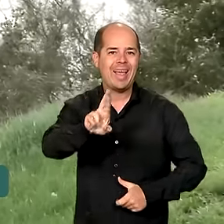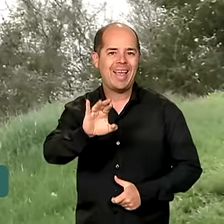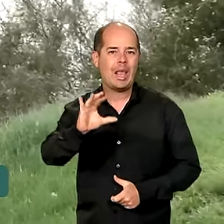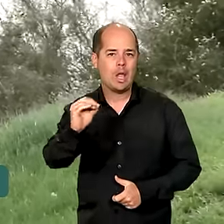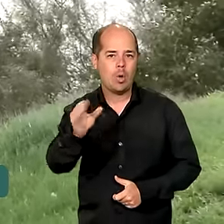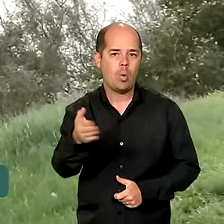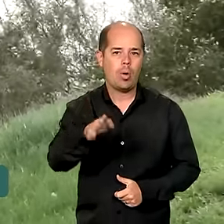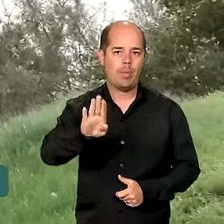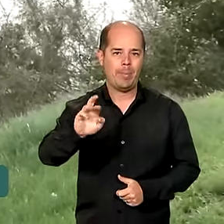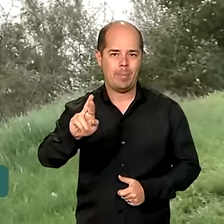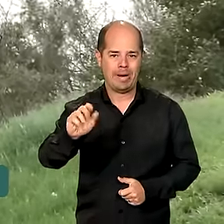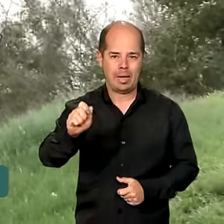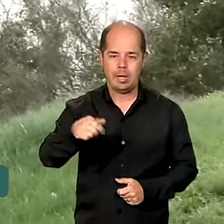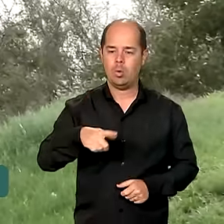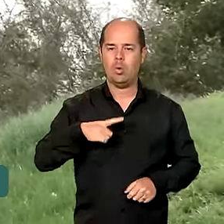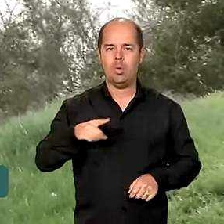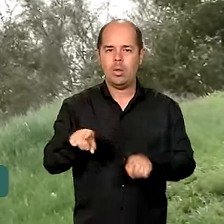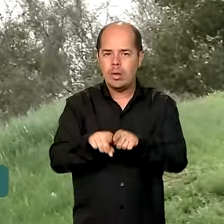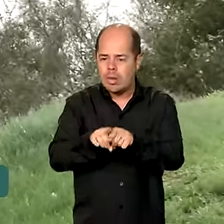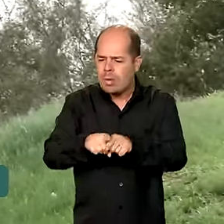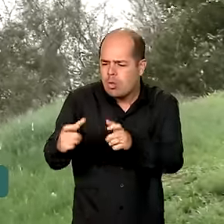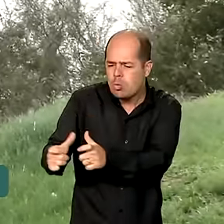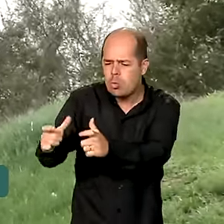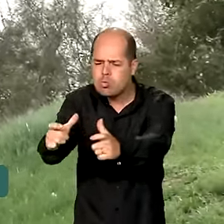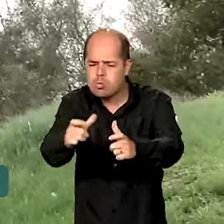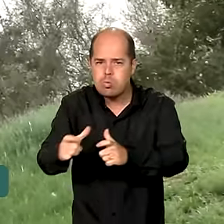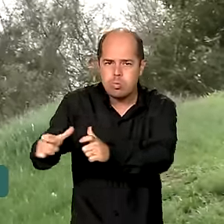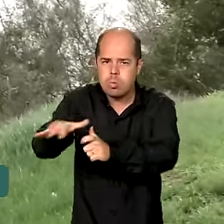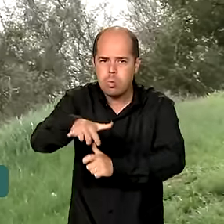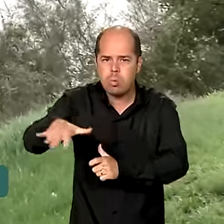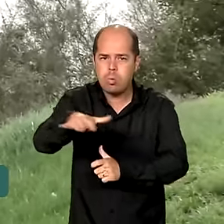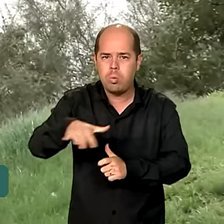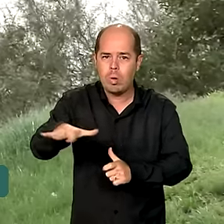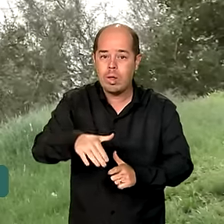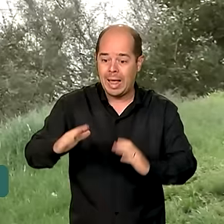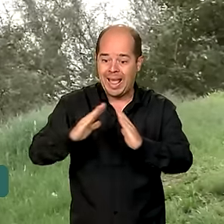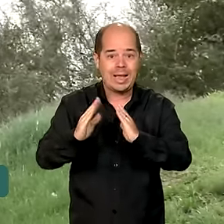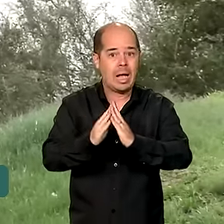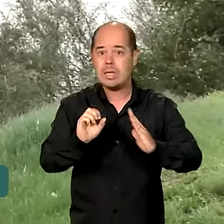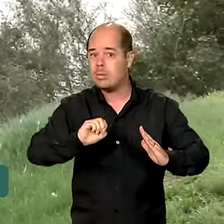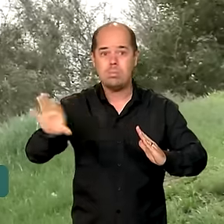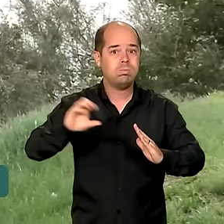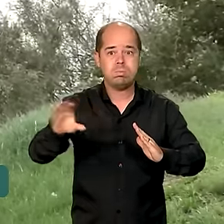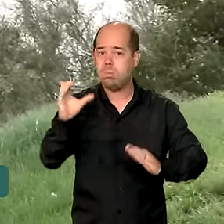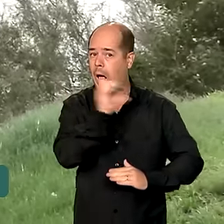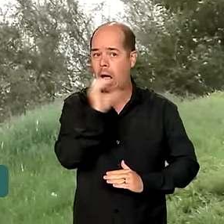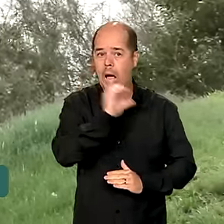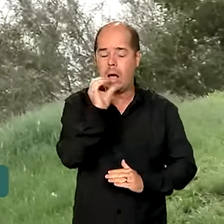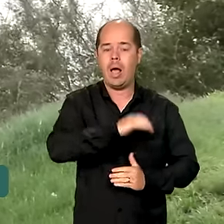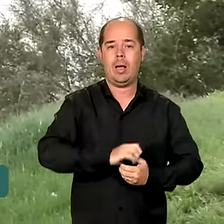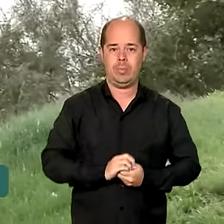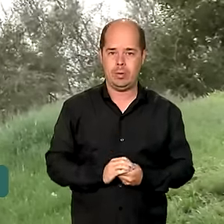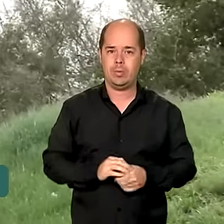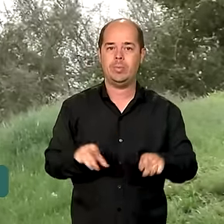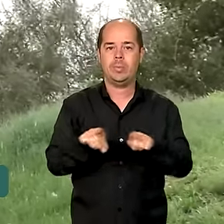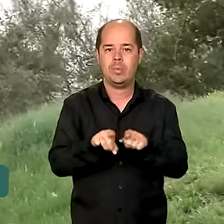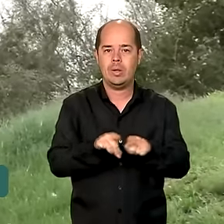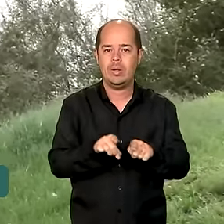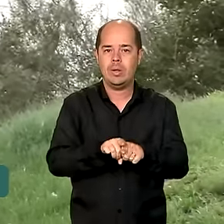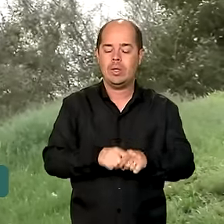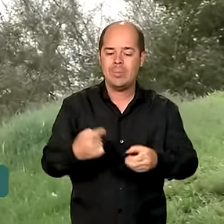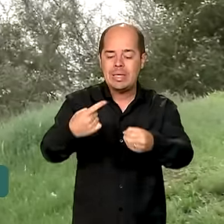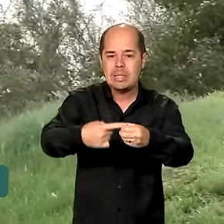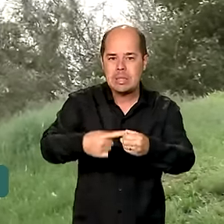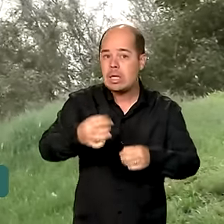Grande, Harmonia, Matias Velho e São Luís deixem suas casas imediatamente. Moradores de Caxias do Sul, na